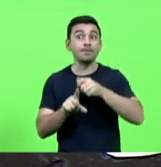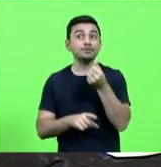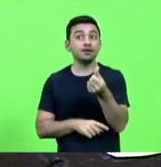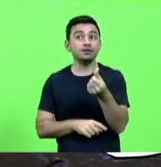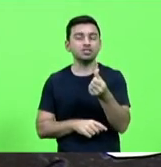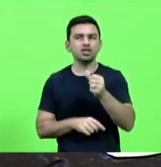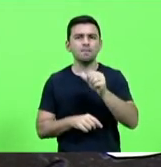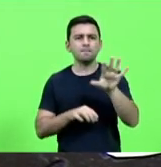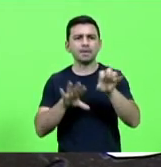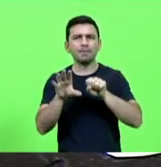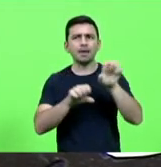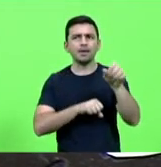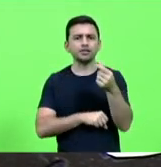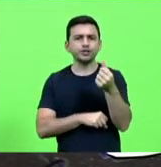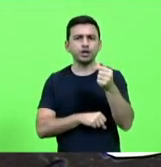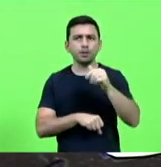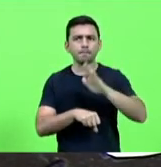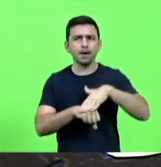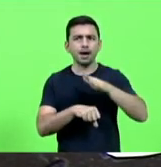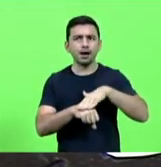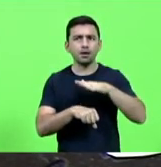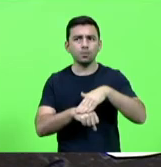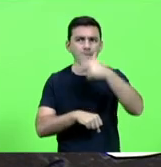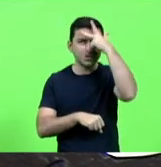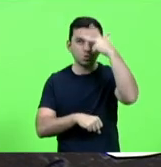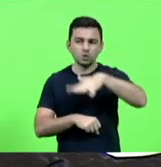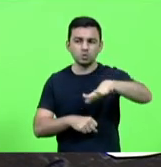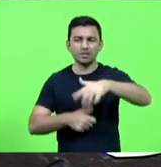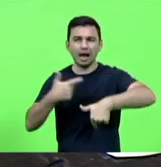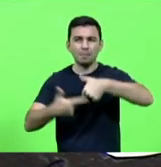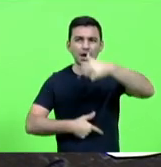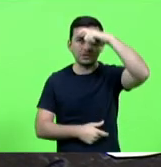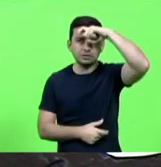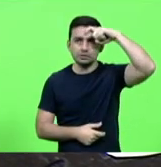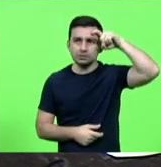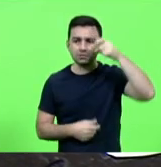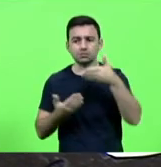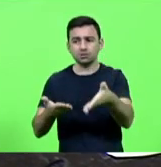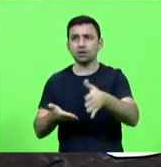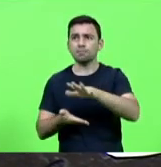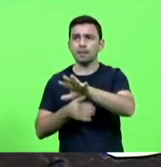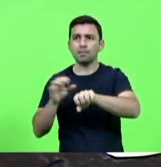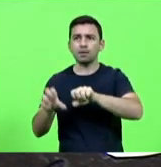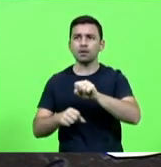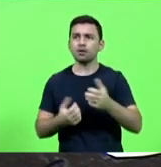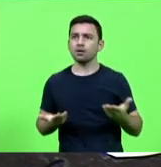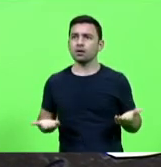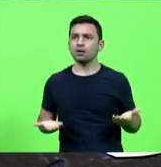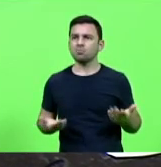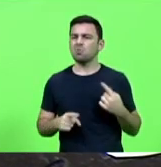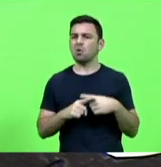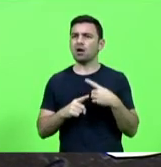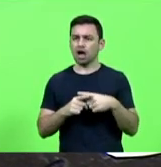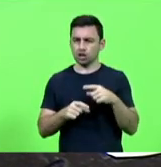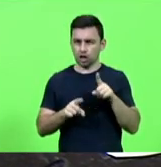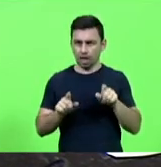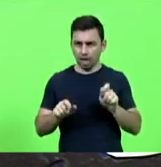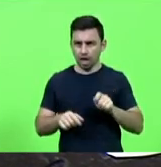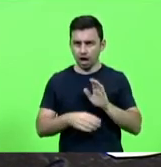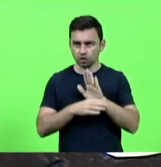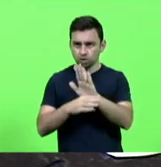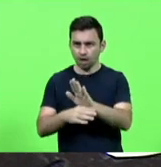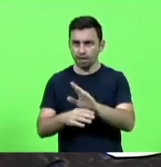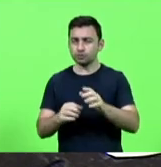tirado das pessoas que saiu da vida delas do trabalho delas para quê? para agregar algum valor? não para pagar a